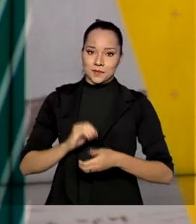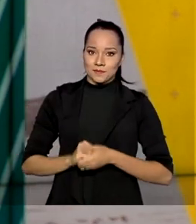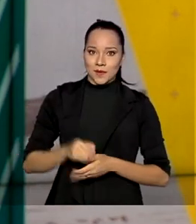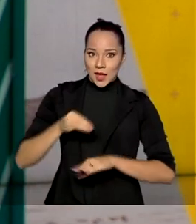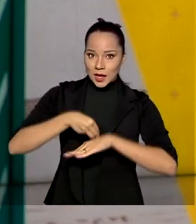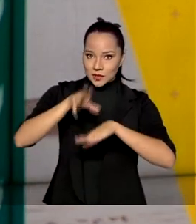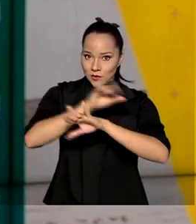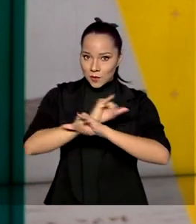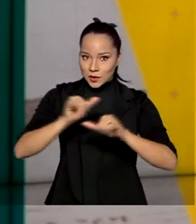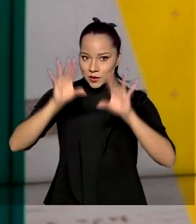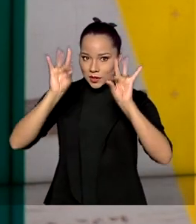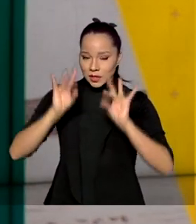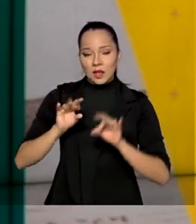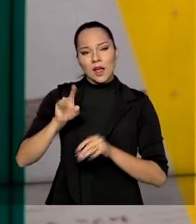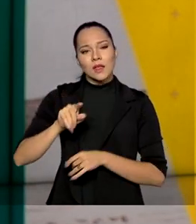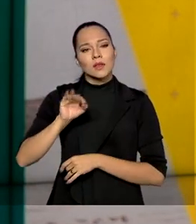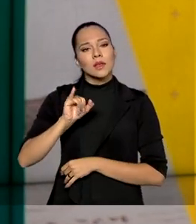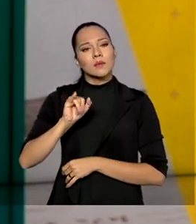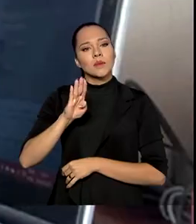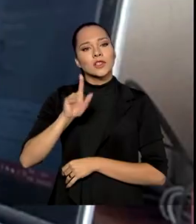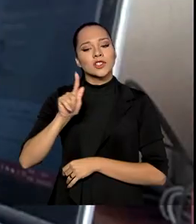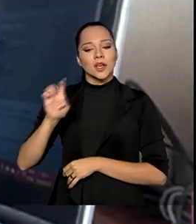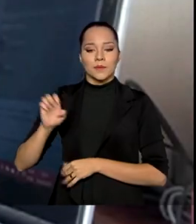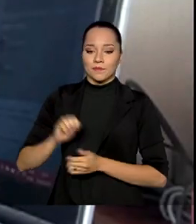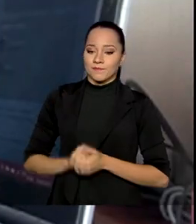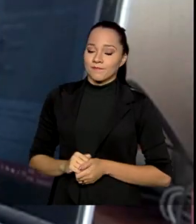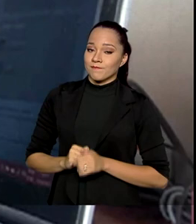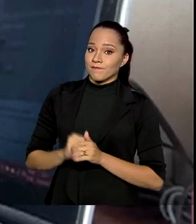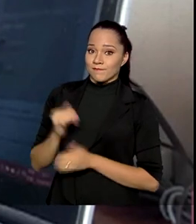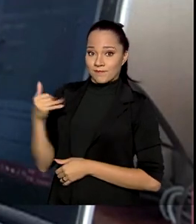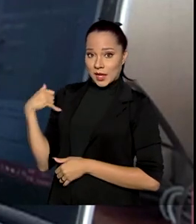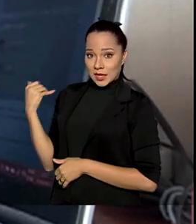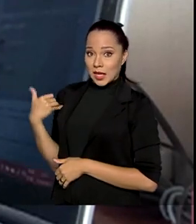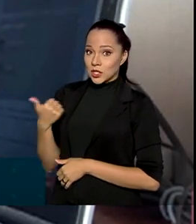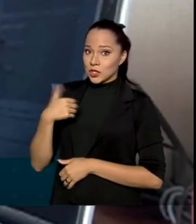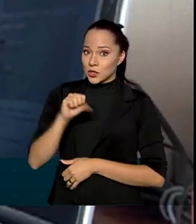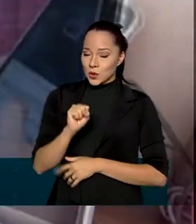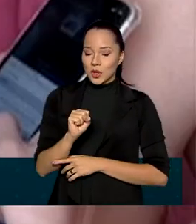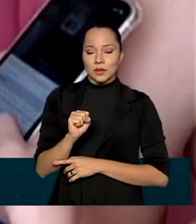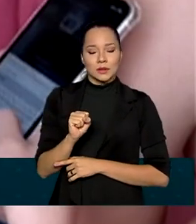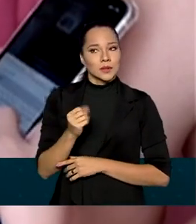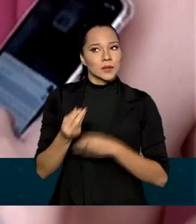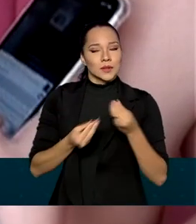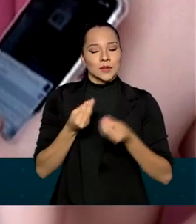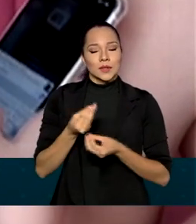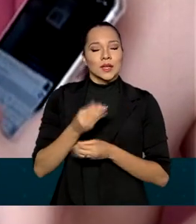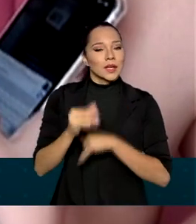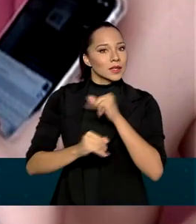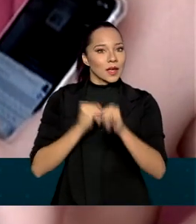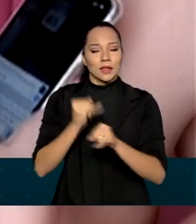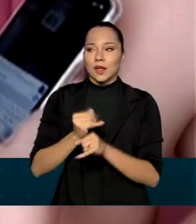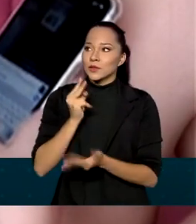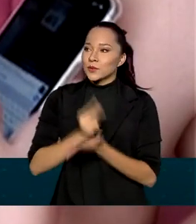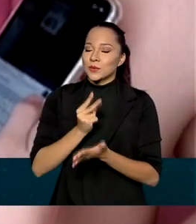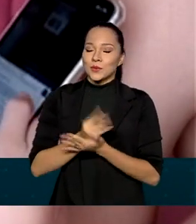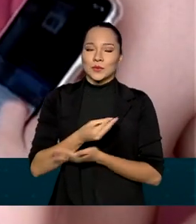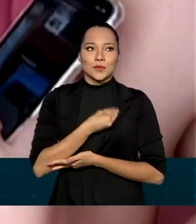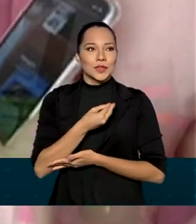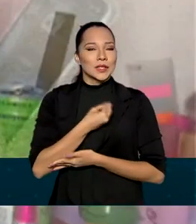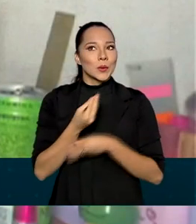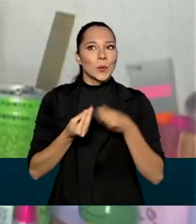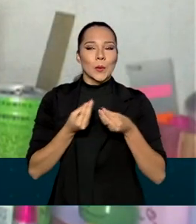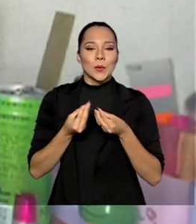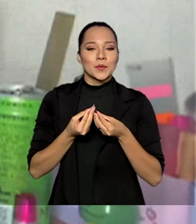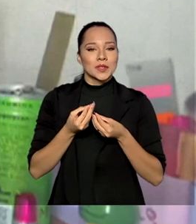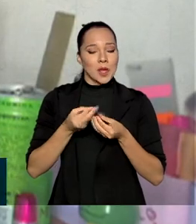As informações são do IBGE. Liz tem 18 anos e não consegue imaginar a vida dela sem internet. Navega